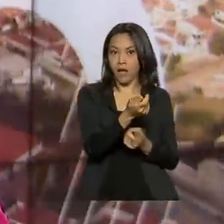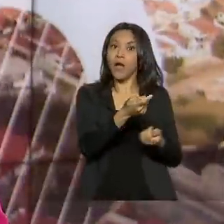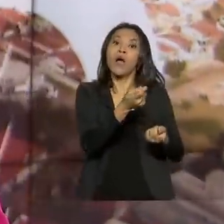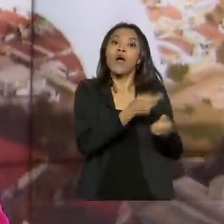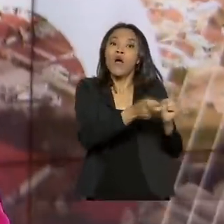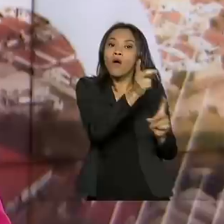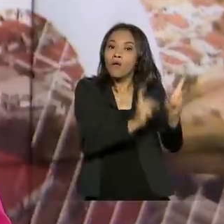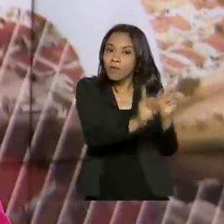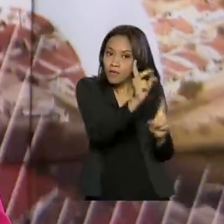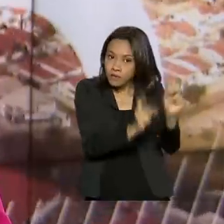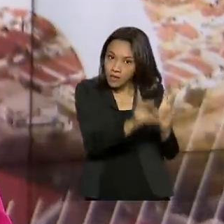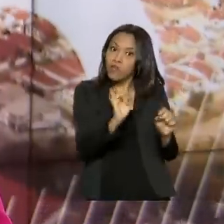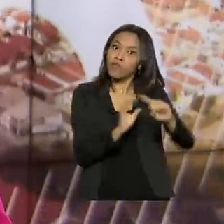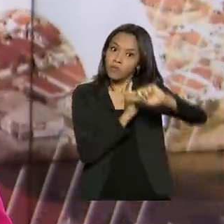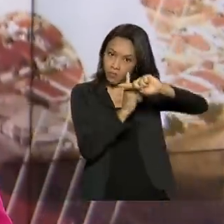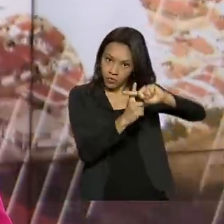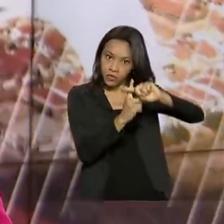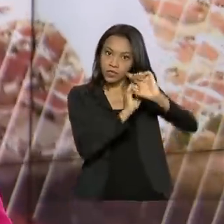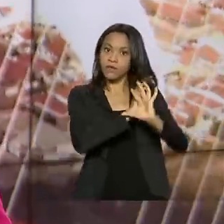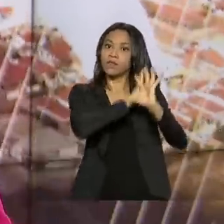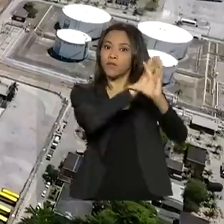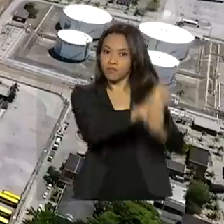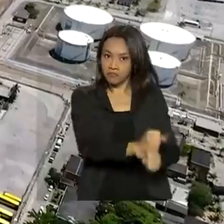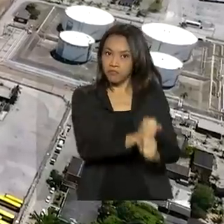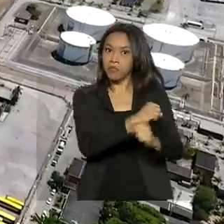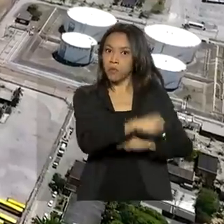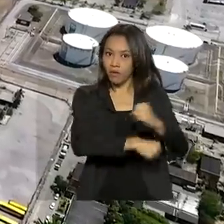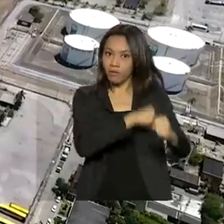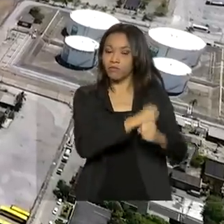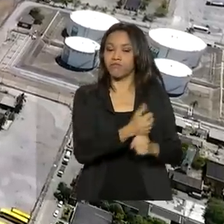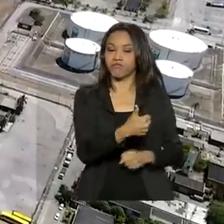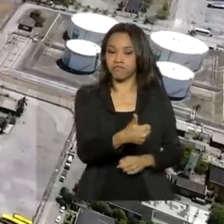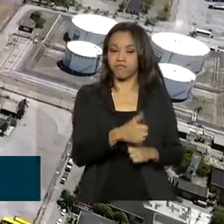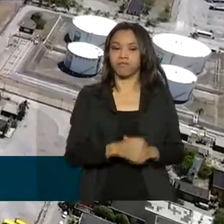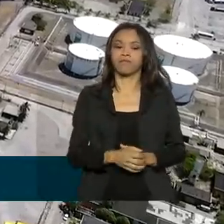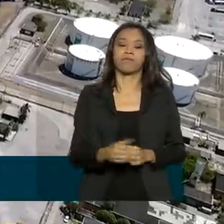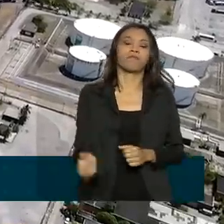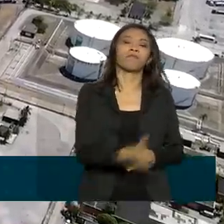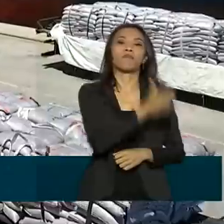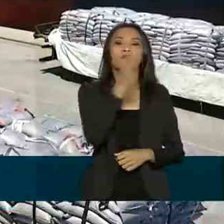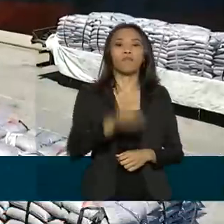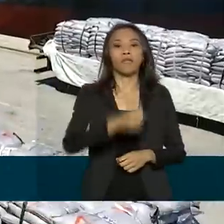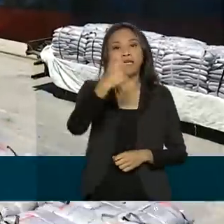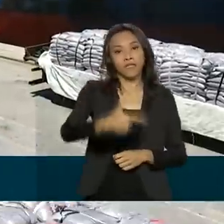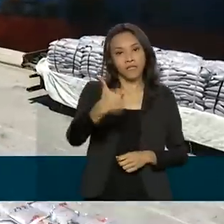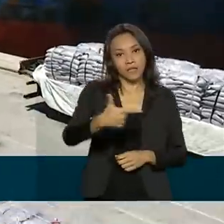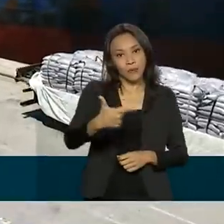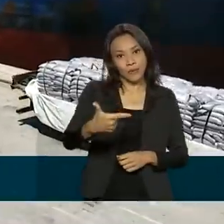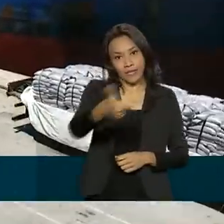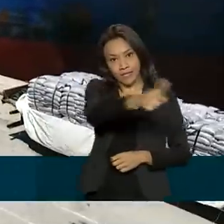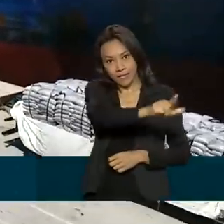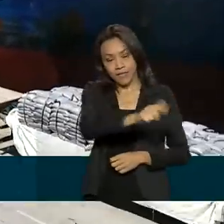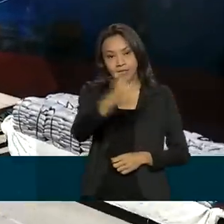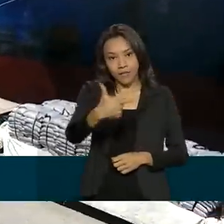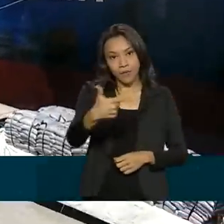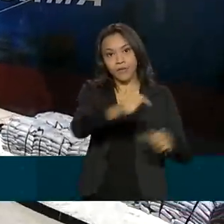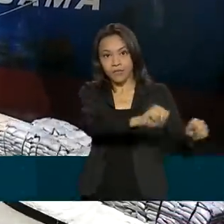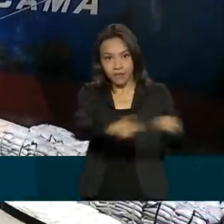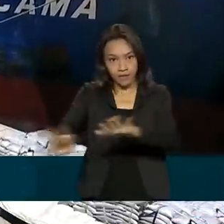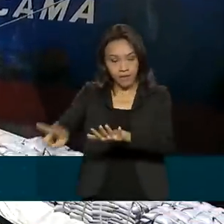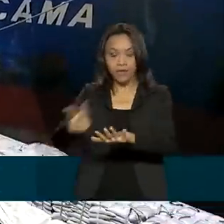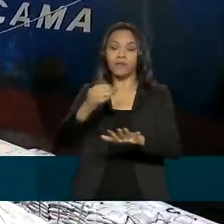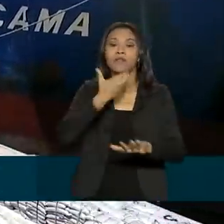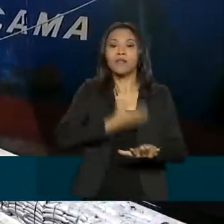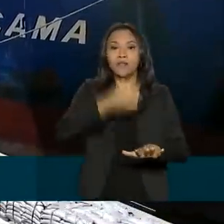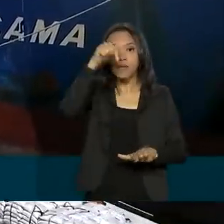tendência também ocorre no acumulado do ano. Na segunda semana de dezembro deste ano, a balança comercial